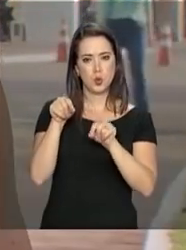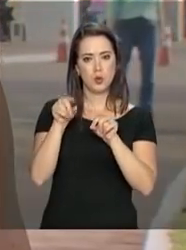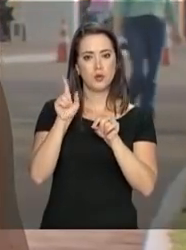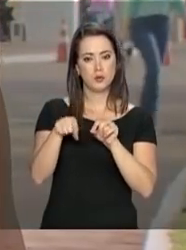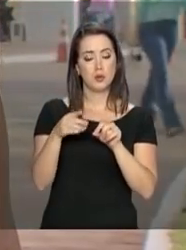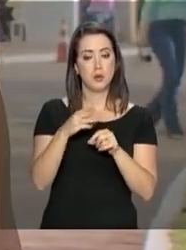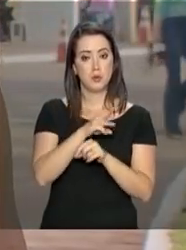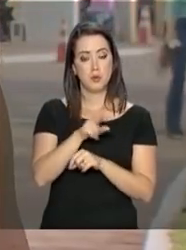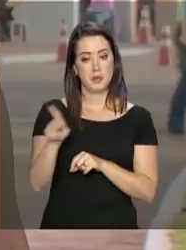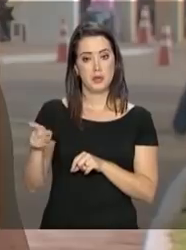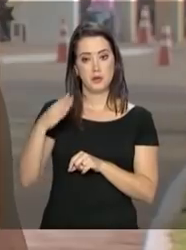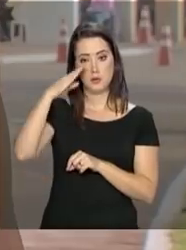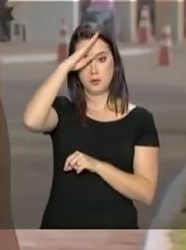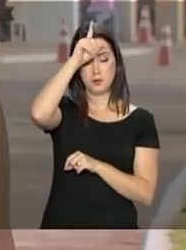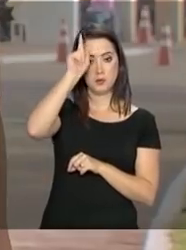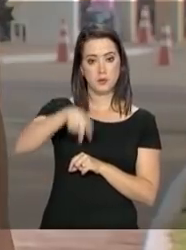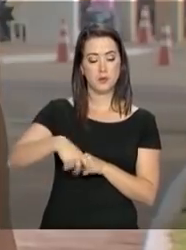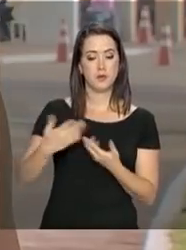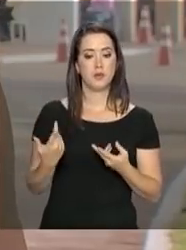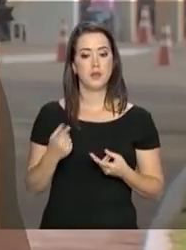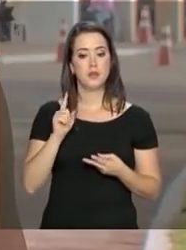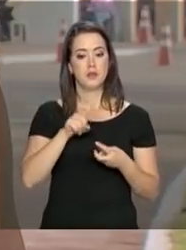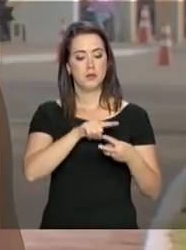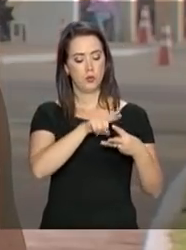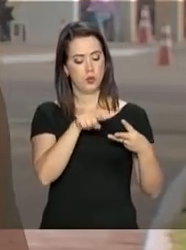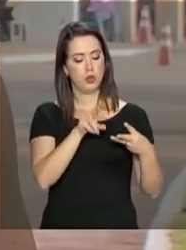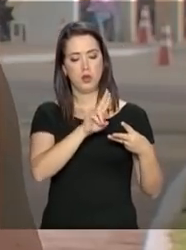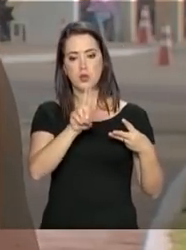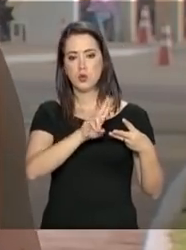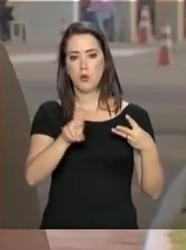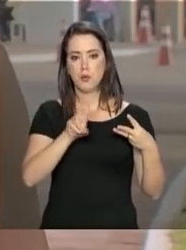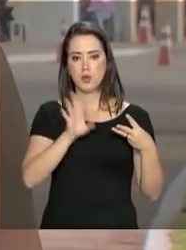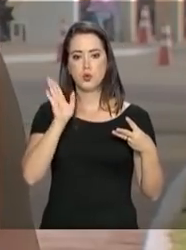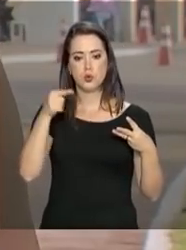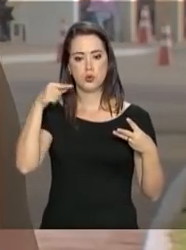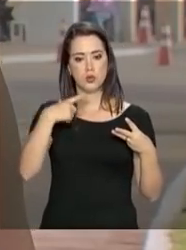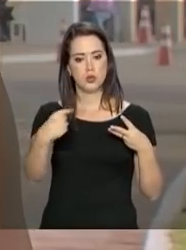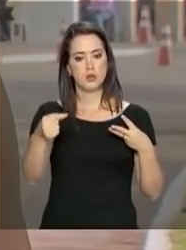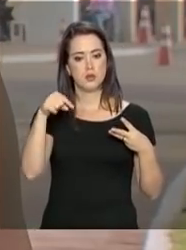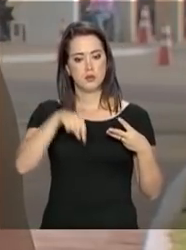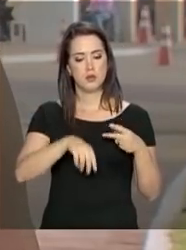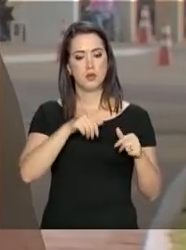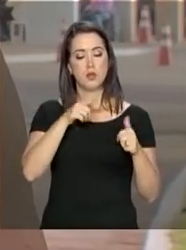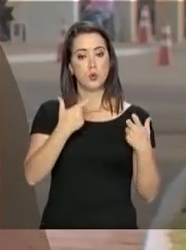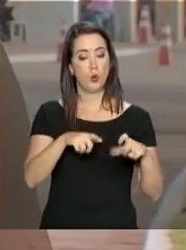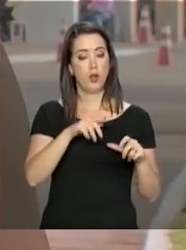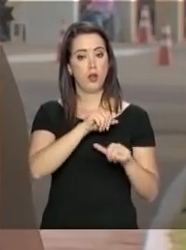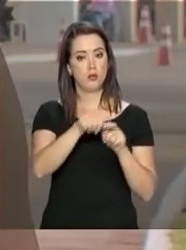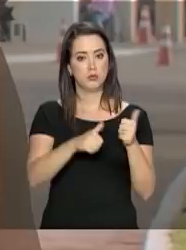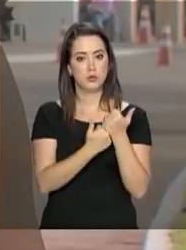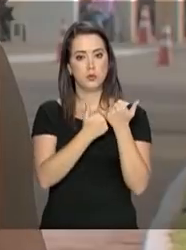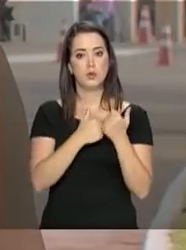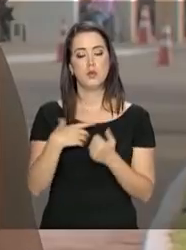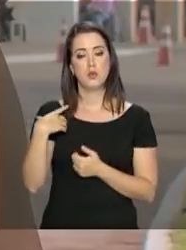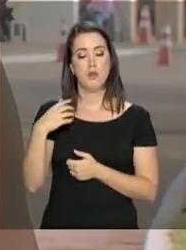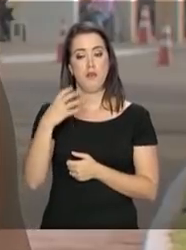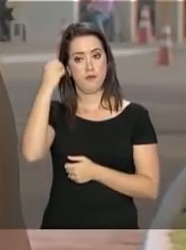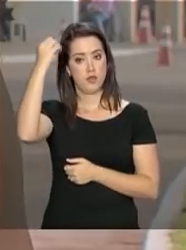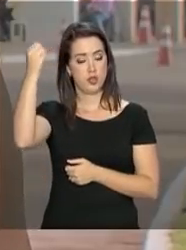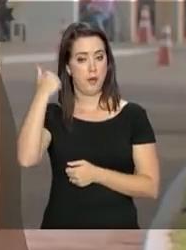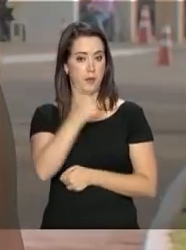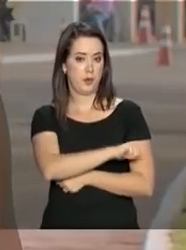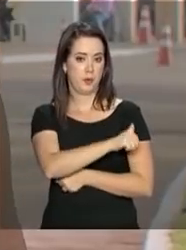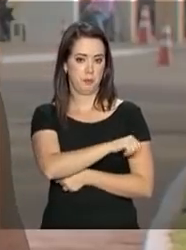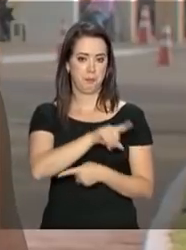Jair Bolsonaro, presidente eleito Jair Bolsonaro, que já saiu, inclusive, aqui do gabinete de transição em direção ao Rio de Janeiro.